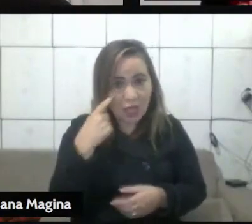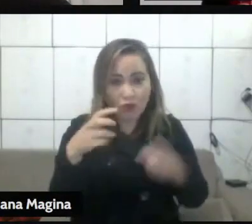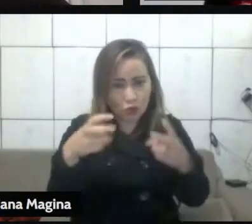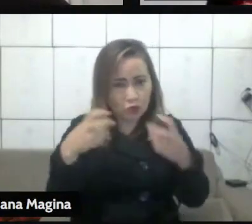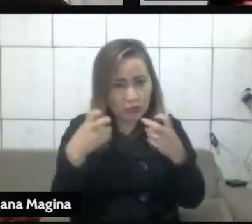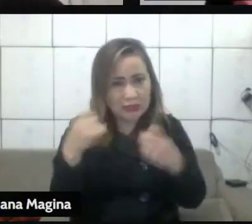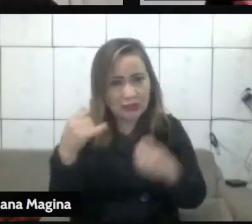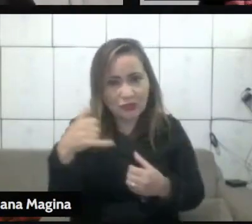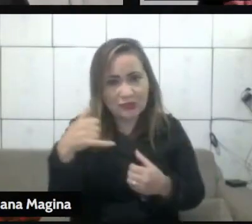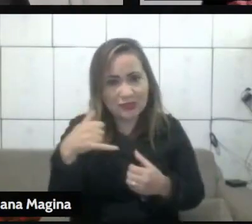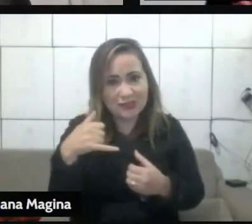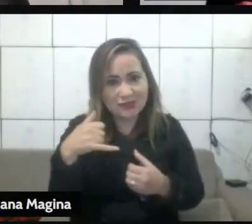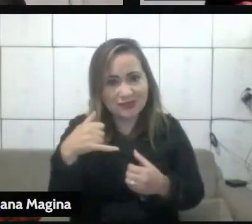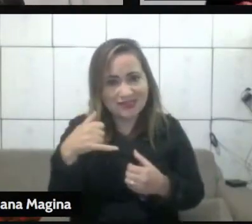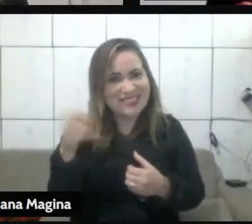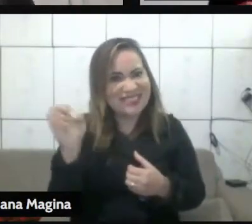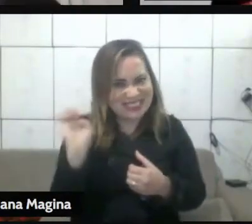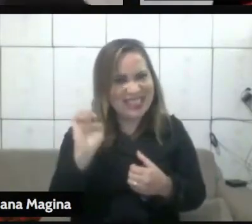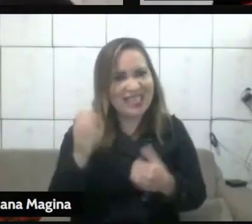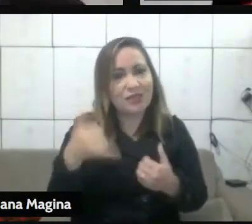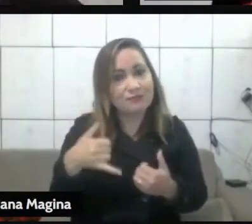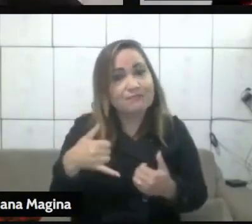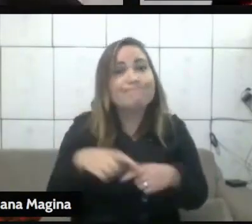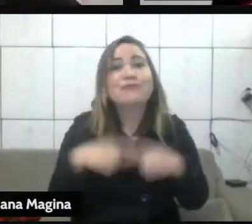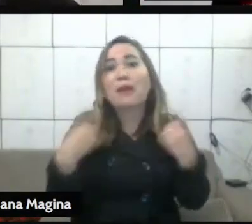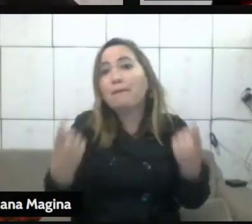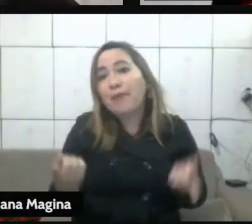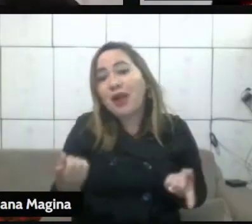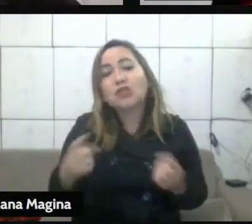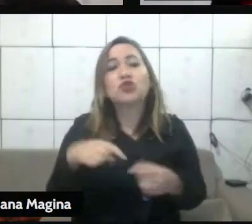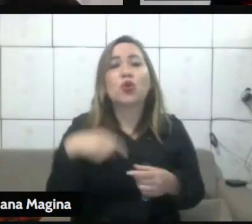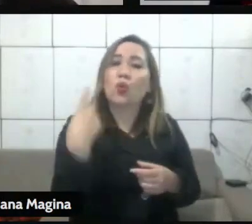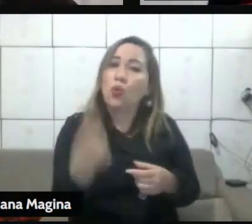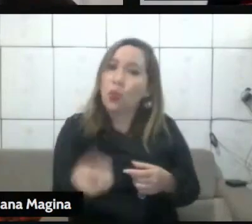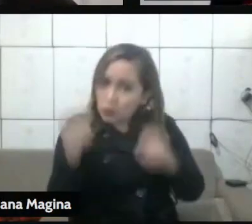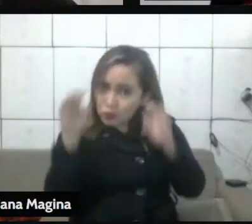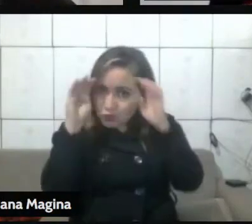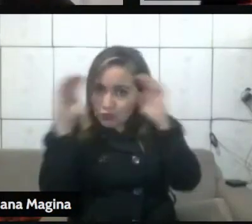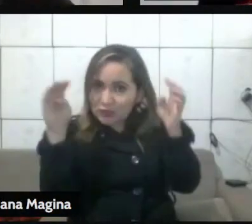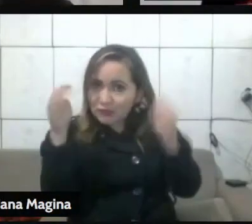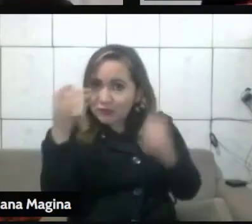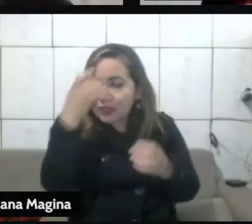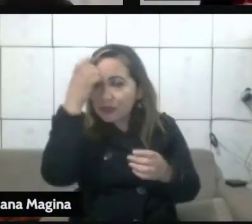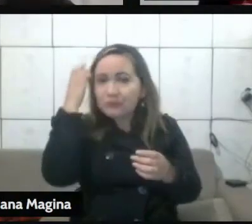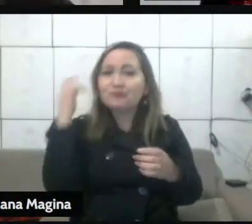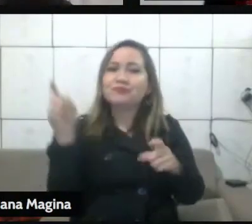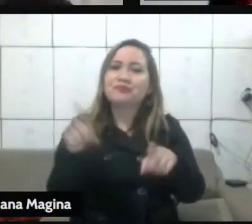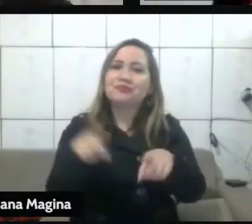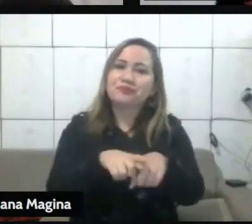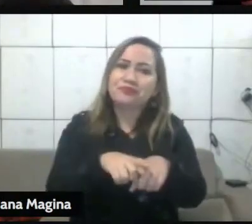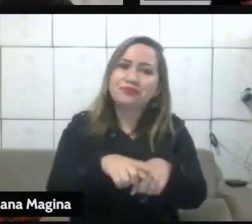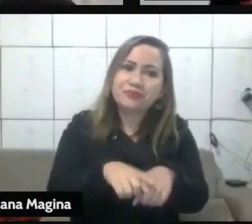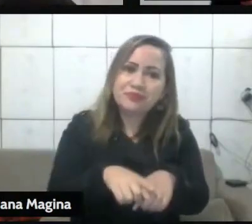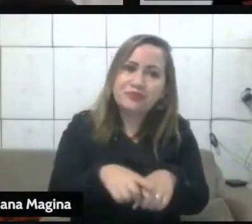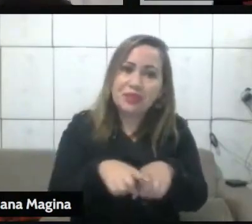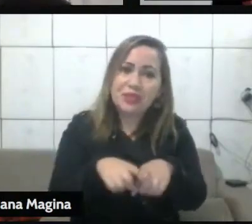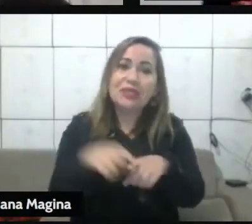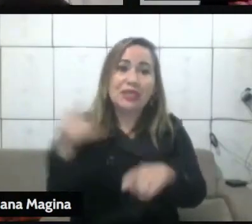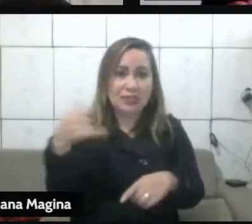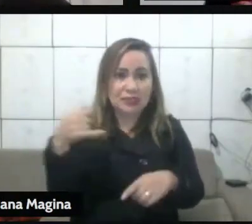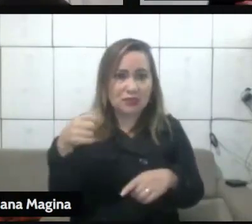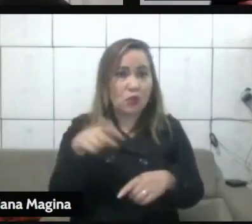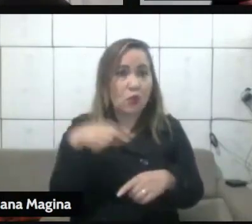quietinhos. É, tem até um livro, um livro apócrifo, que é Atos de Paulo e Tecla,